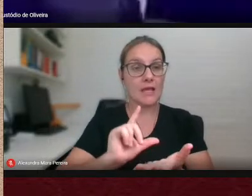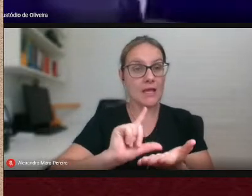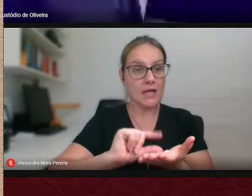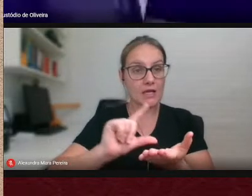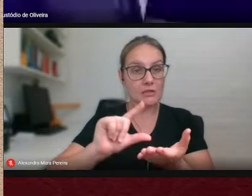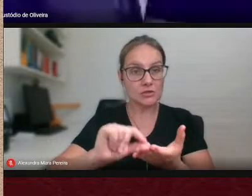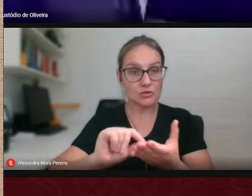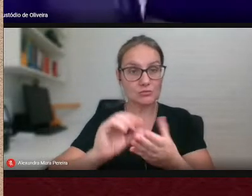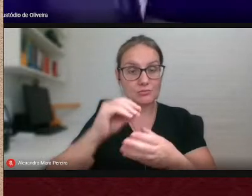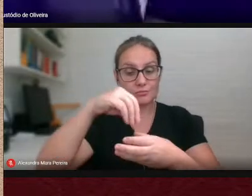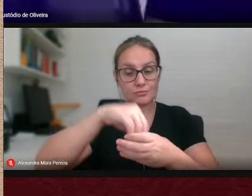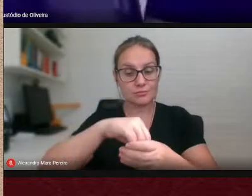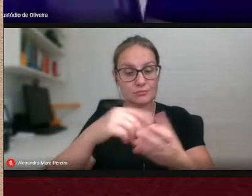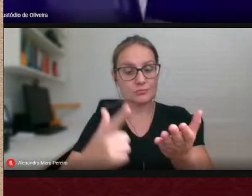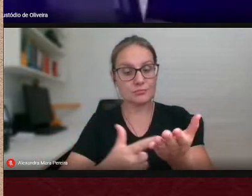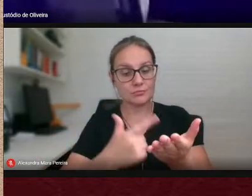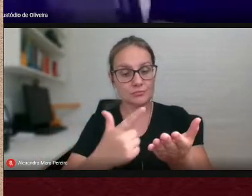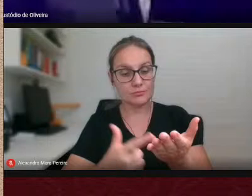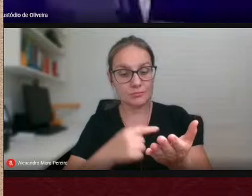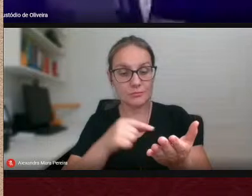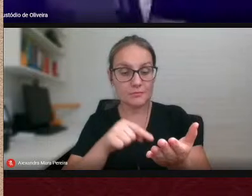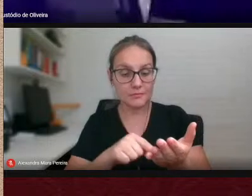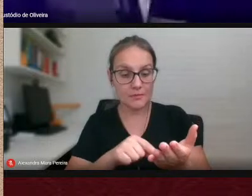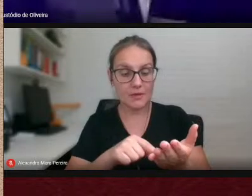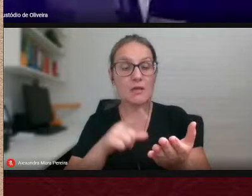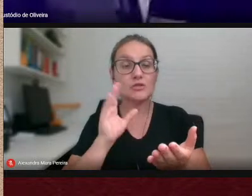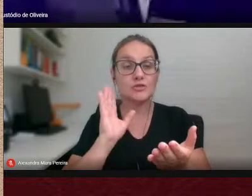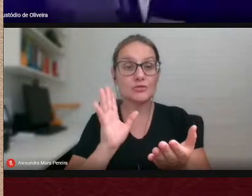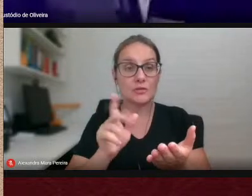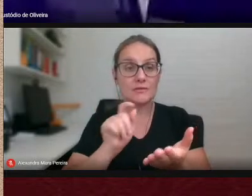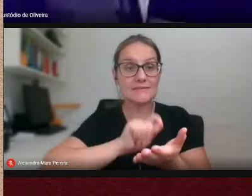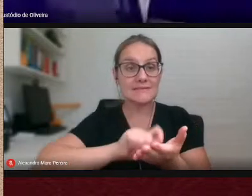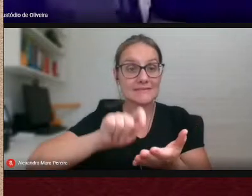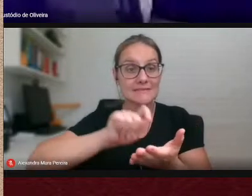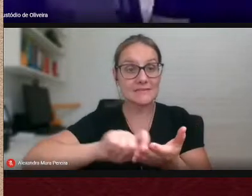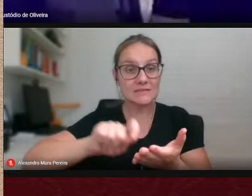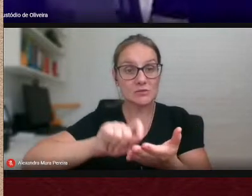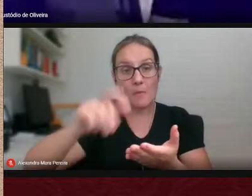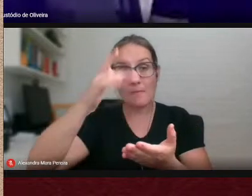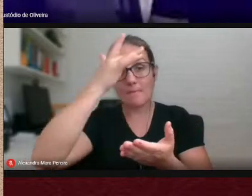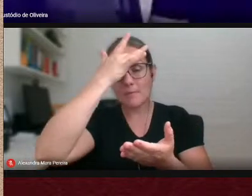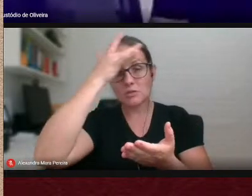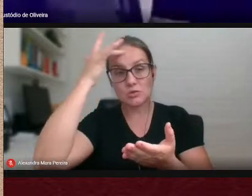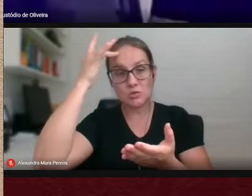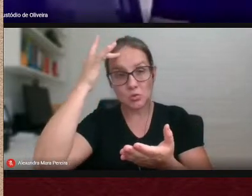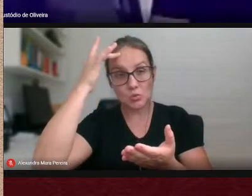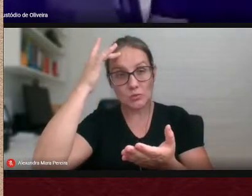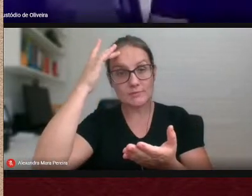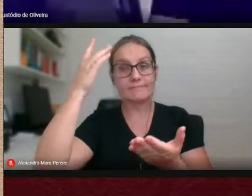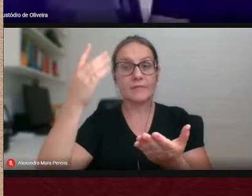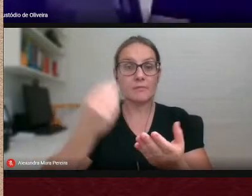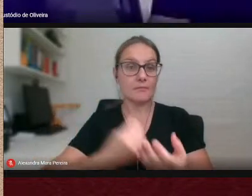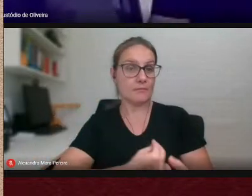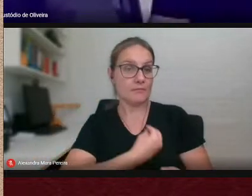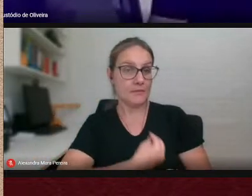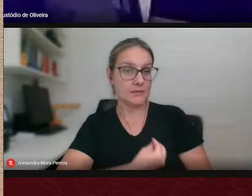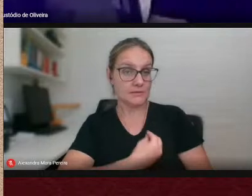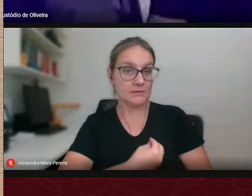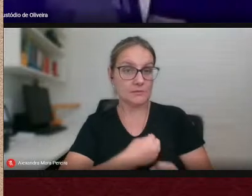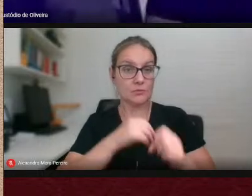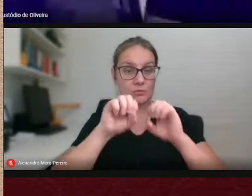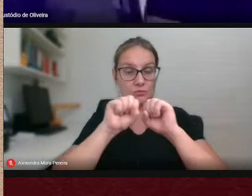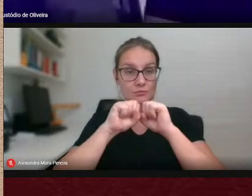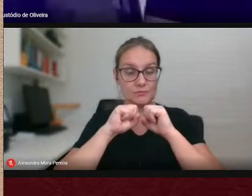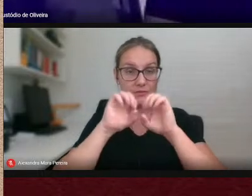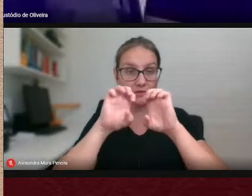estão reunidos nesse livro vieram de pessoas que direta ou indiretamente participaram desse evento que